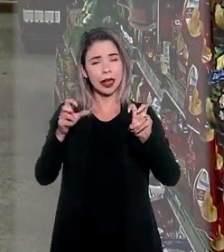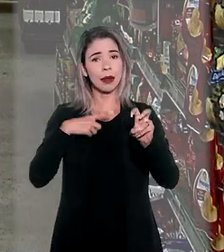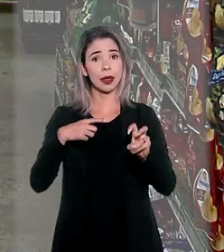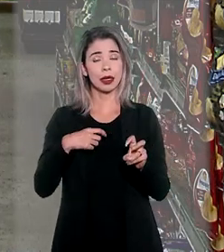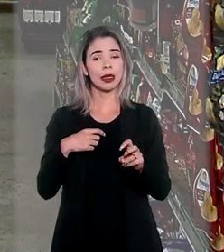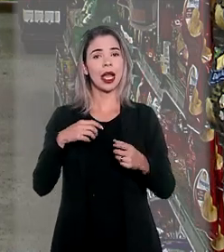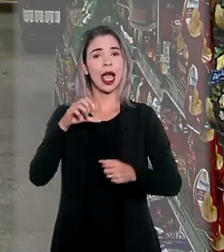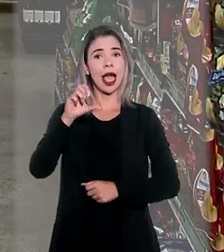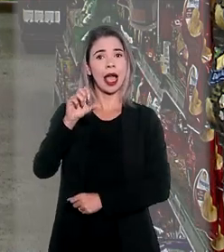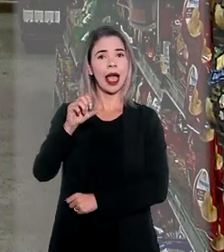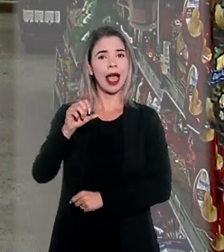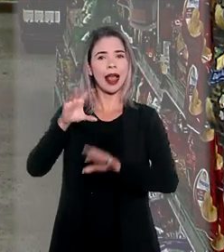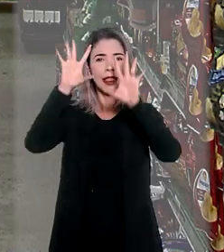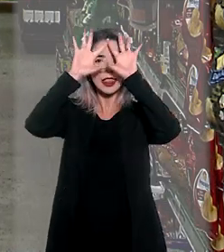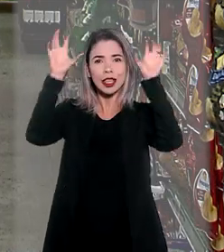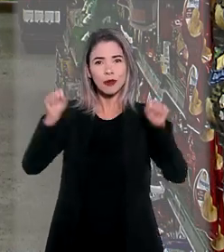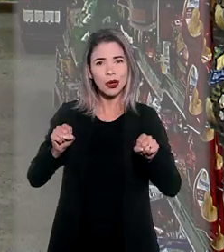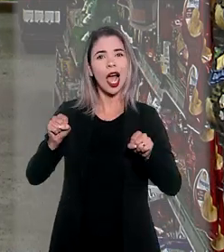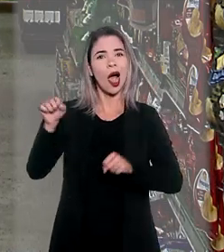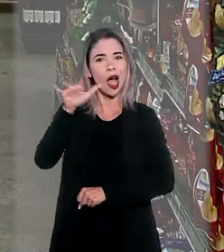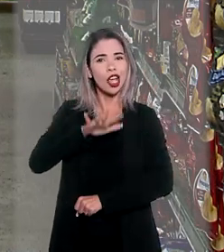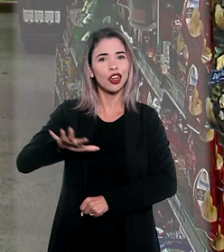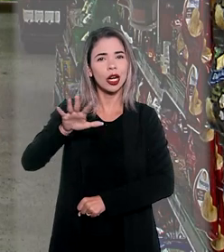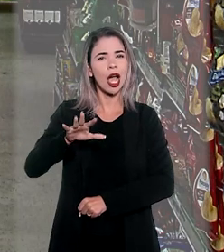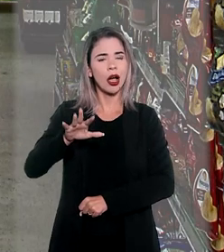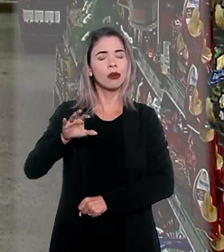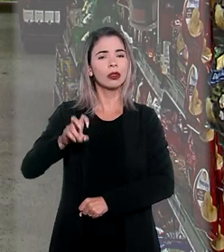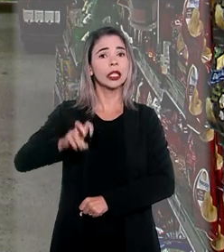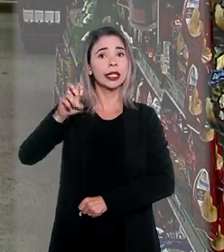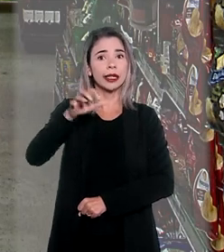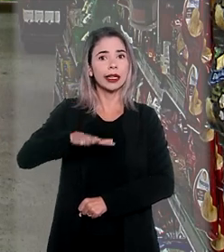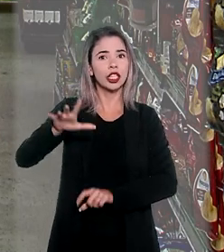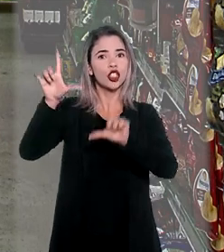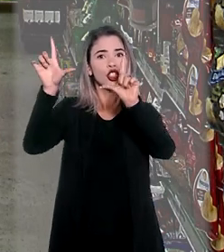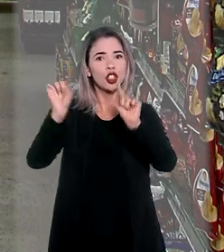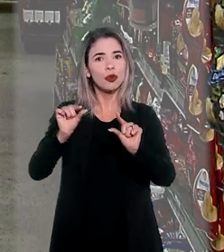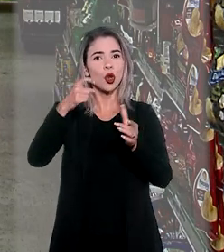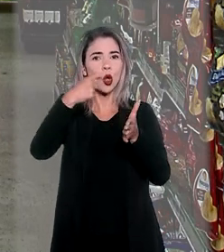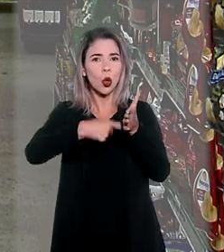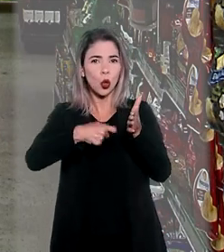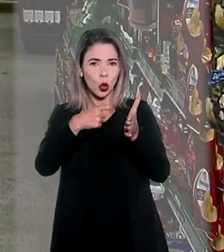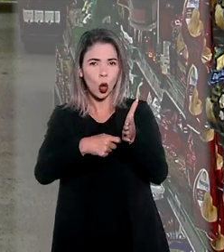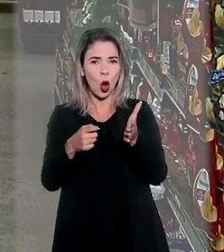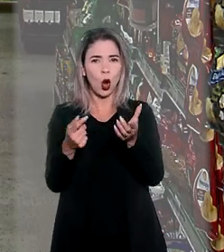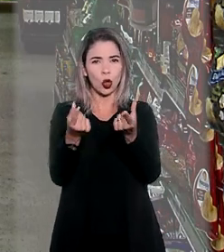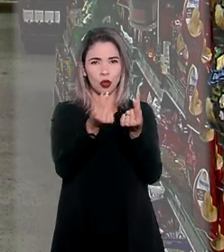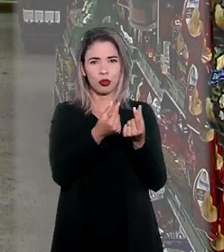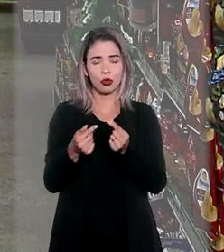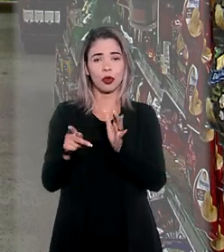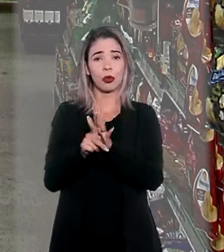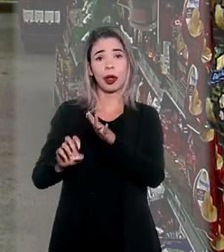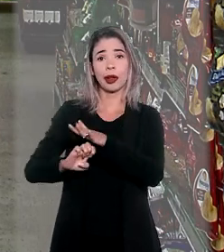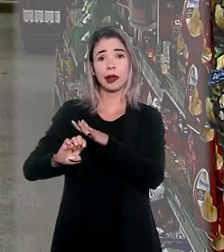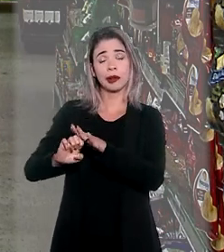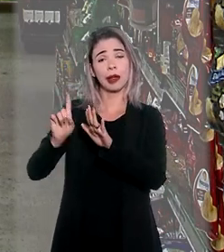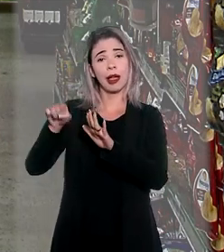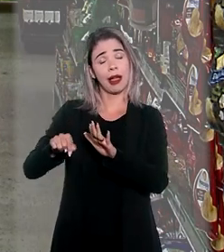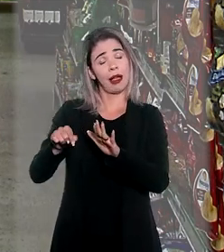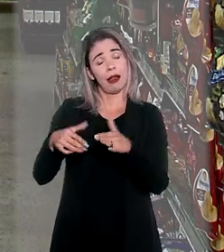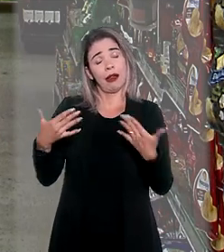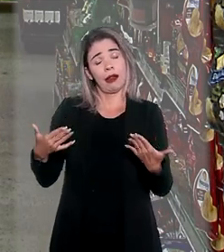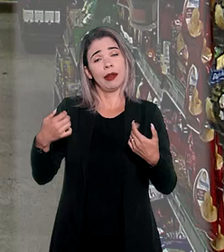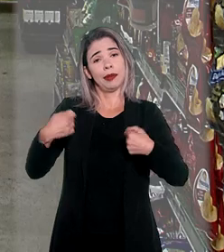o Tribunal Regional Federal da 5ª Região concluiu que a redução de preço oferecida pelos fornecedores era